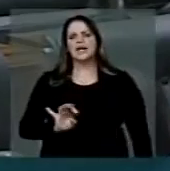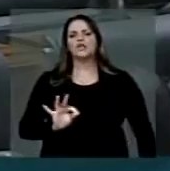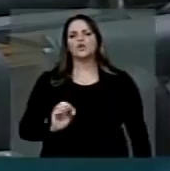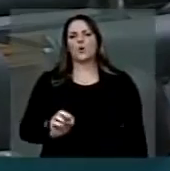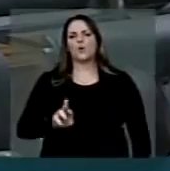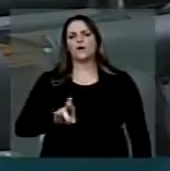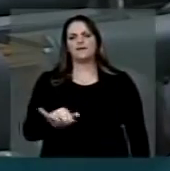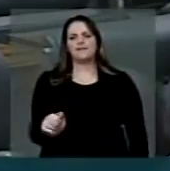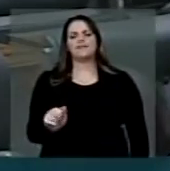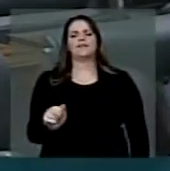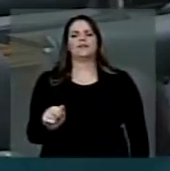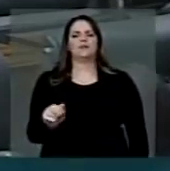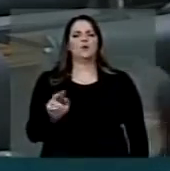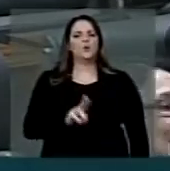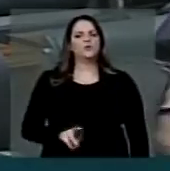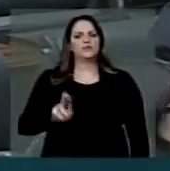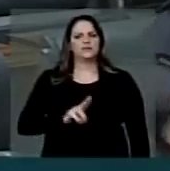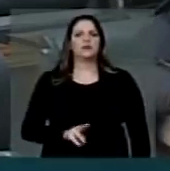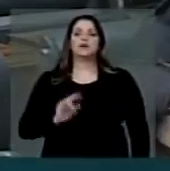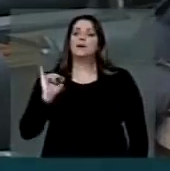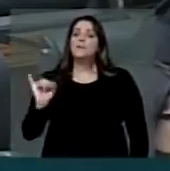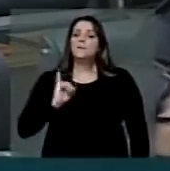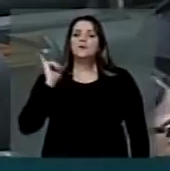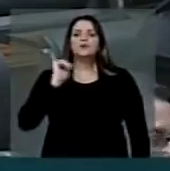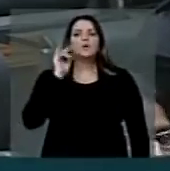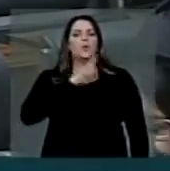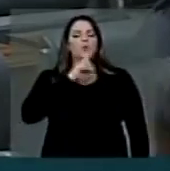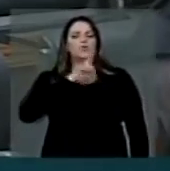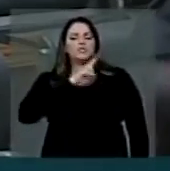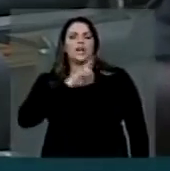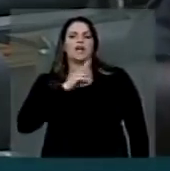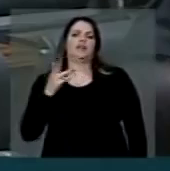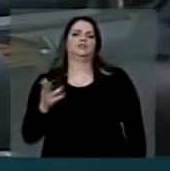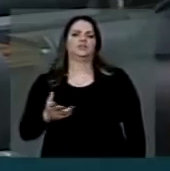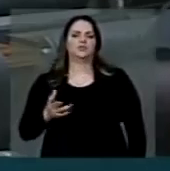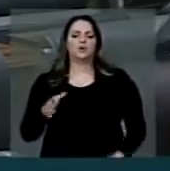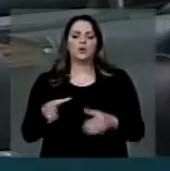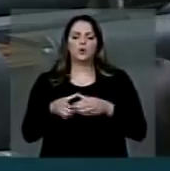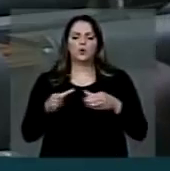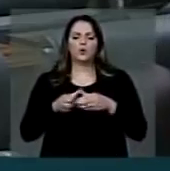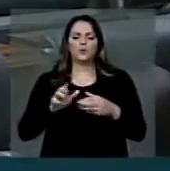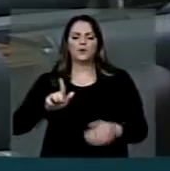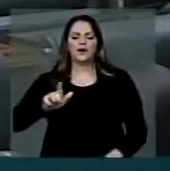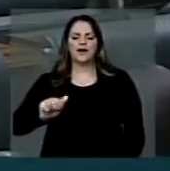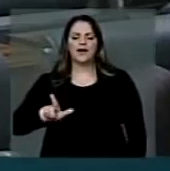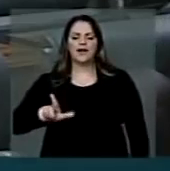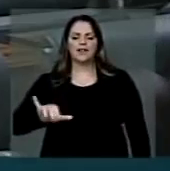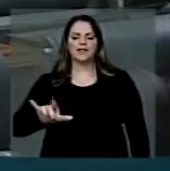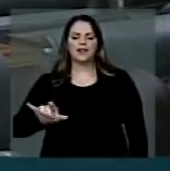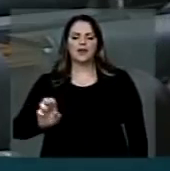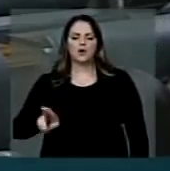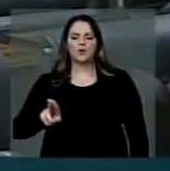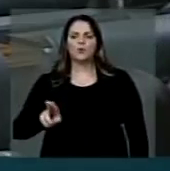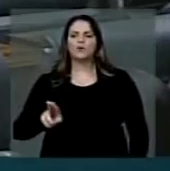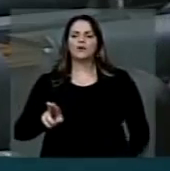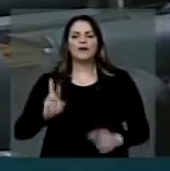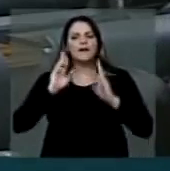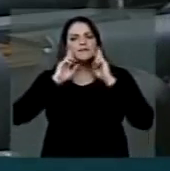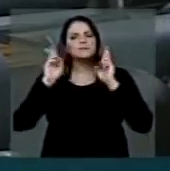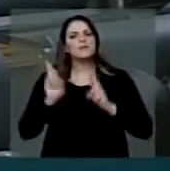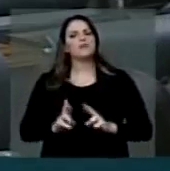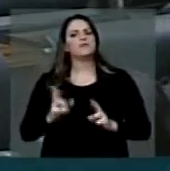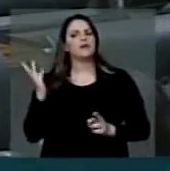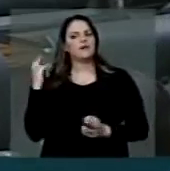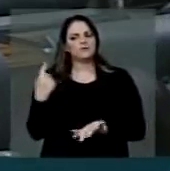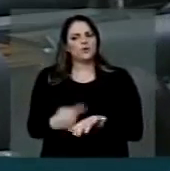Universidade. É importante que, imediatamente, o Grupo Galileu possa cumprir com os compromissos